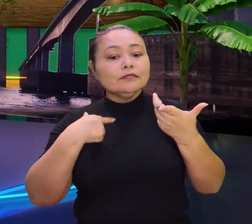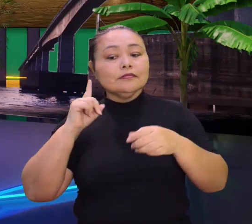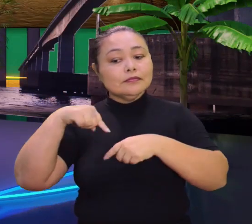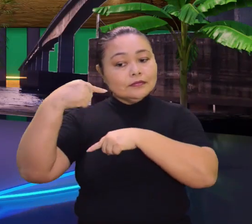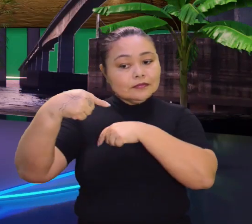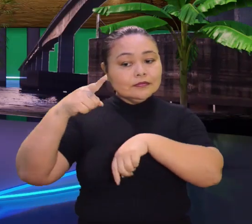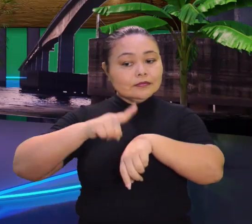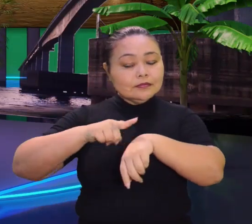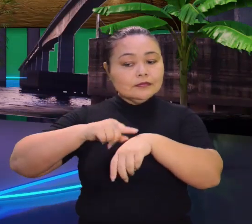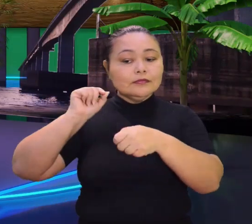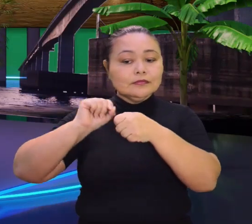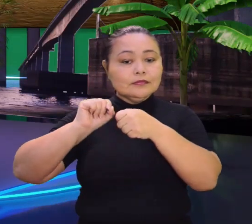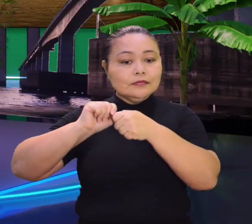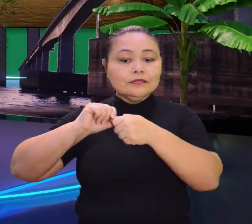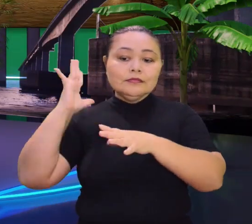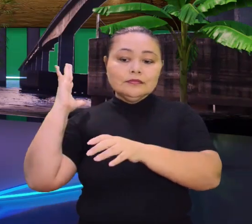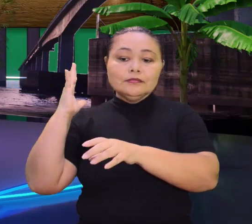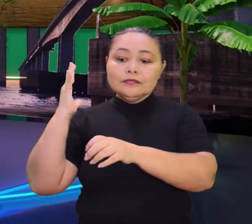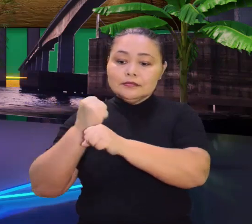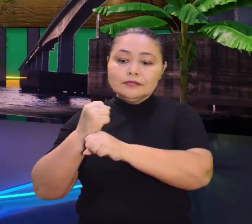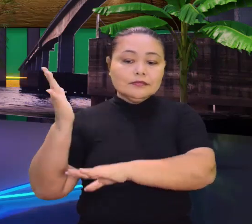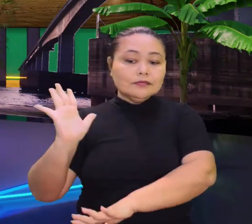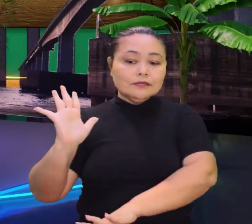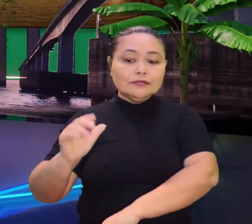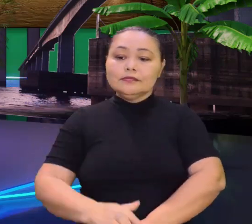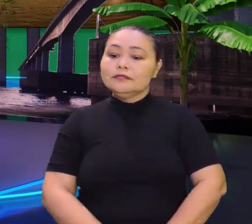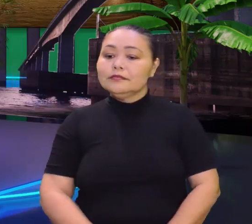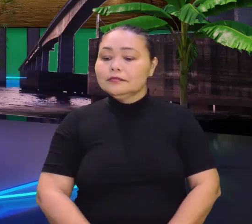A gente volta daqui a pouco para fazer a revisão. Tchau.